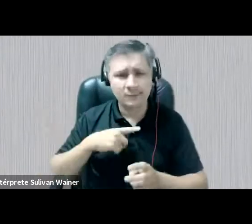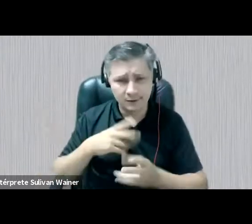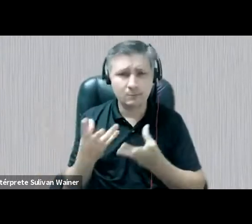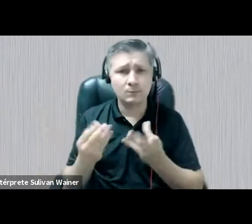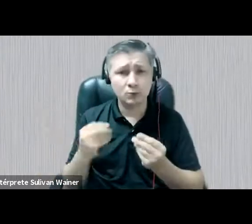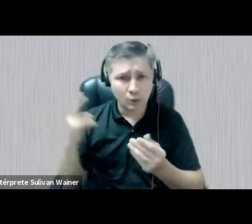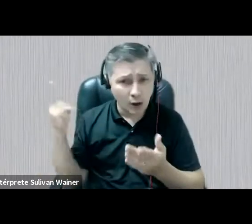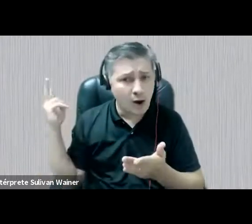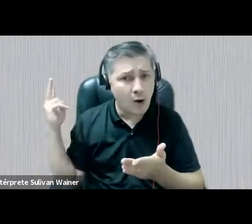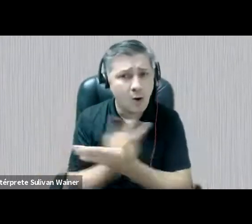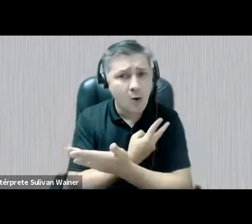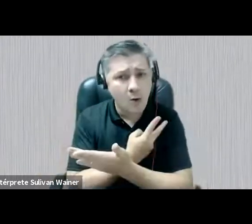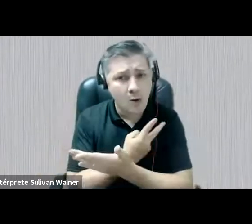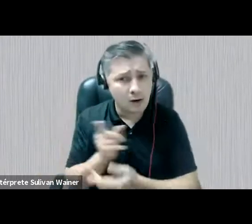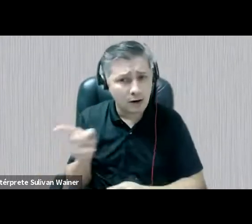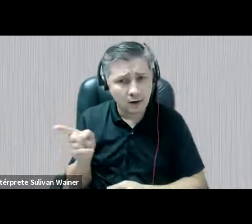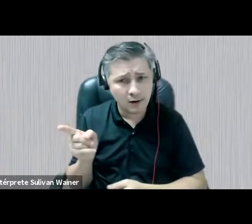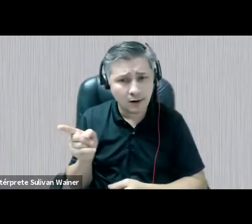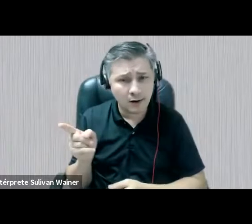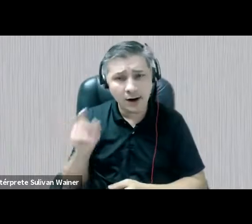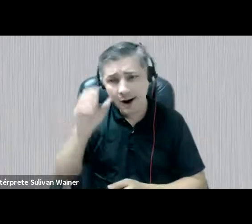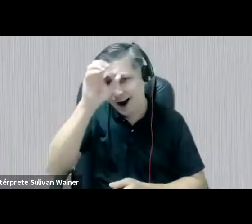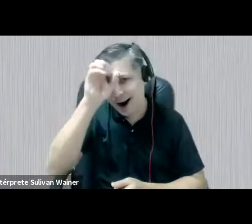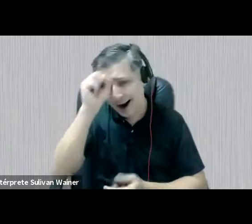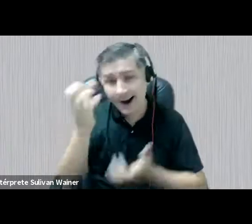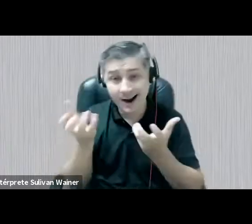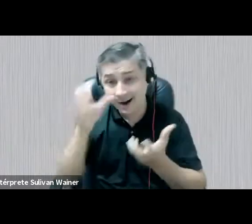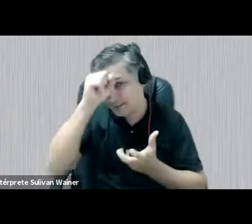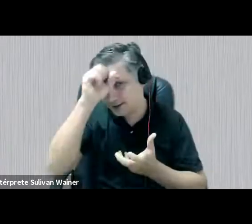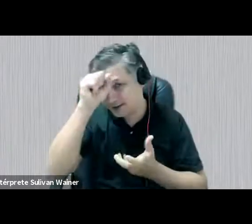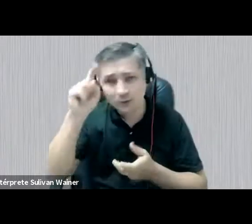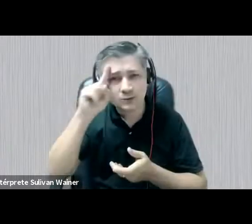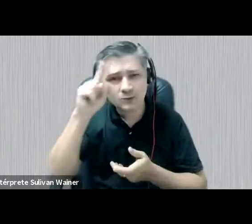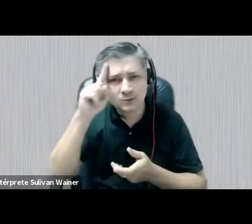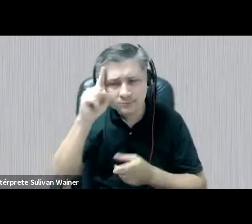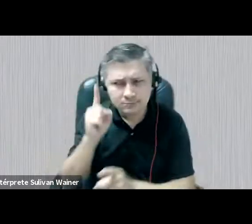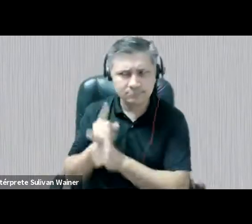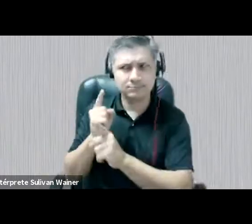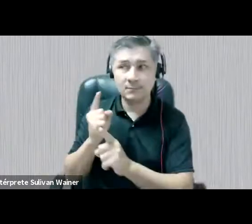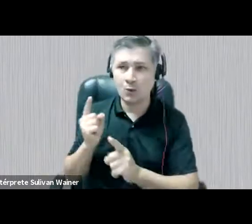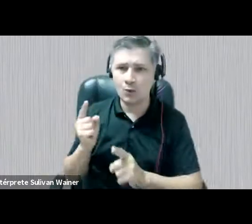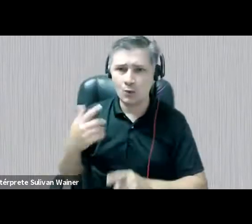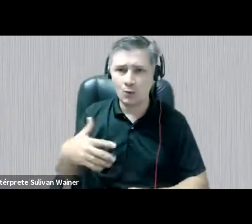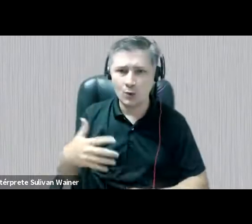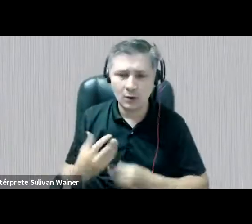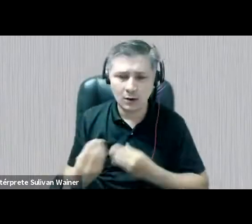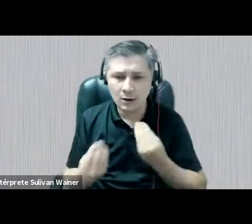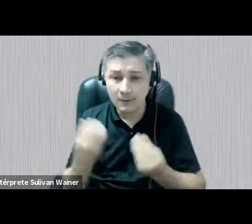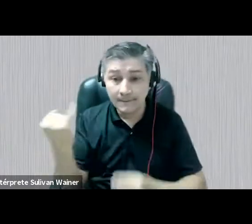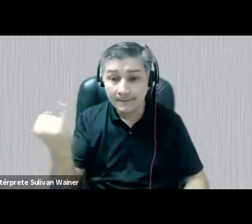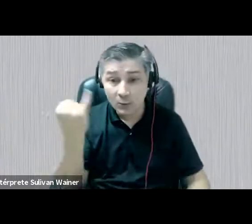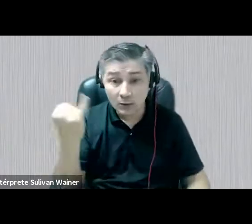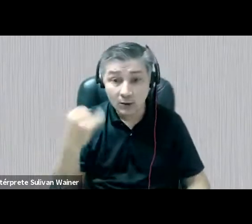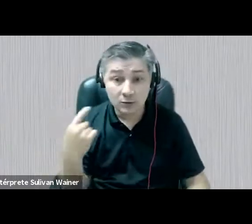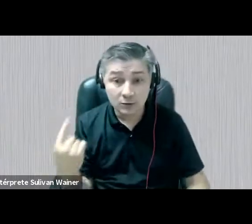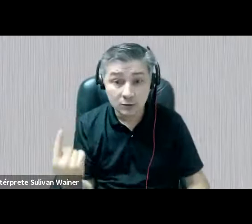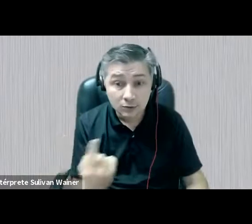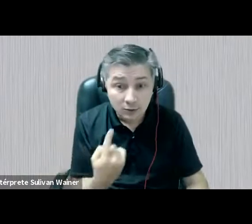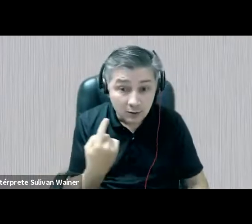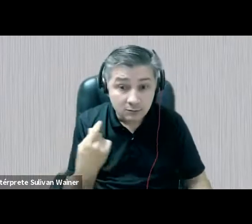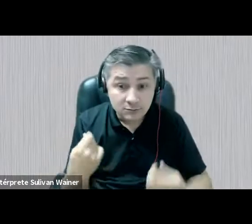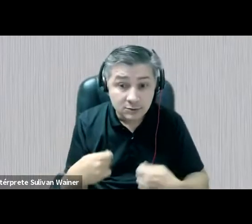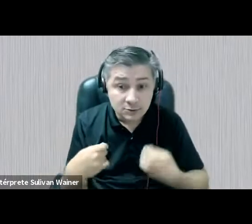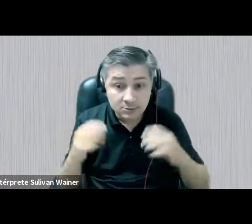sociais de aprendizagem nessa relação cotidiana que tornam-se fundamentais para nós e